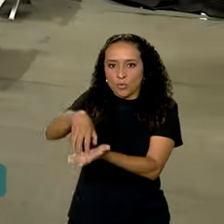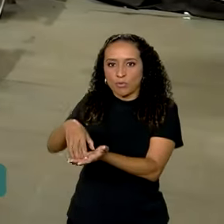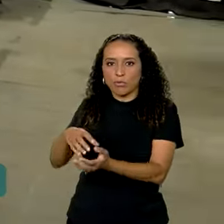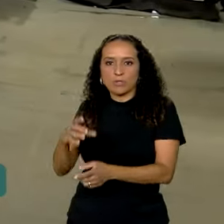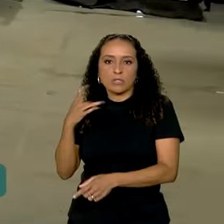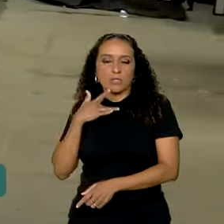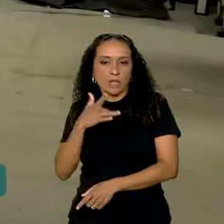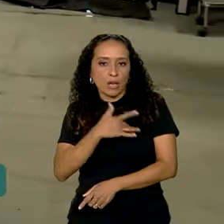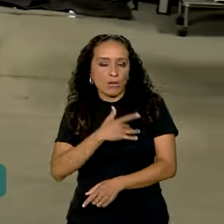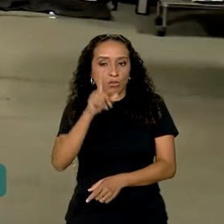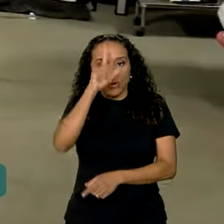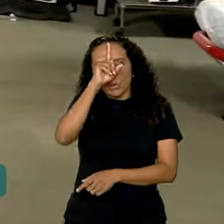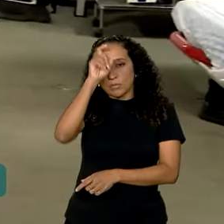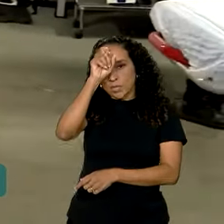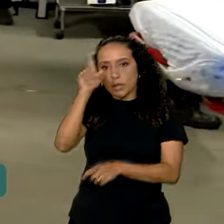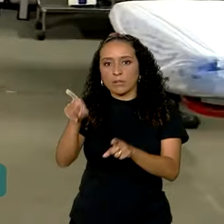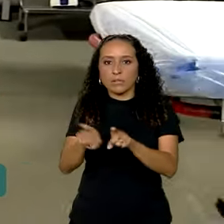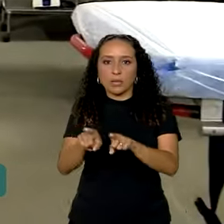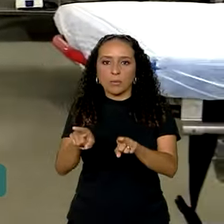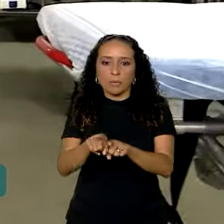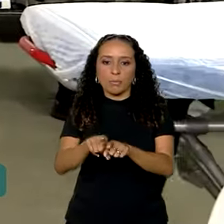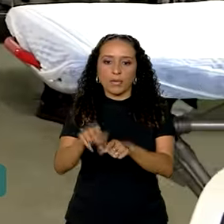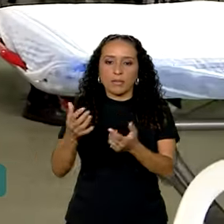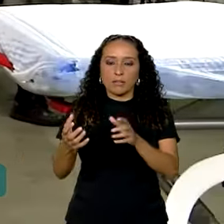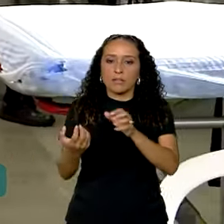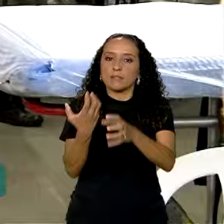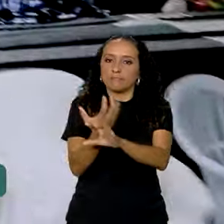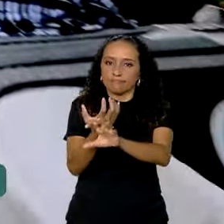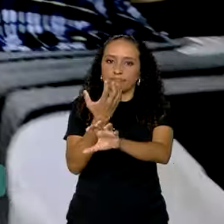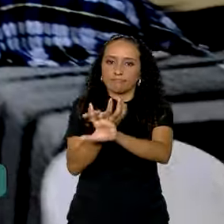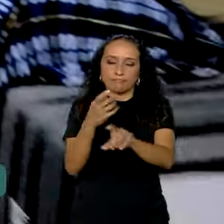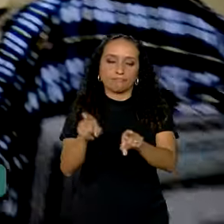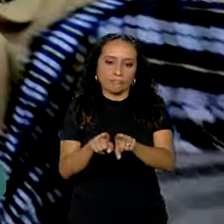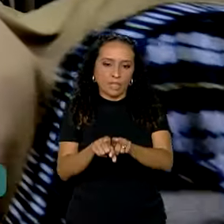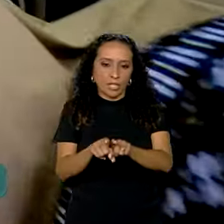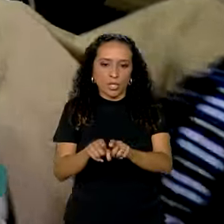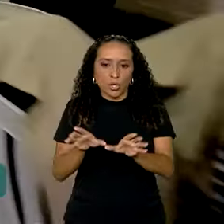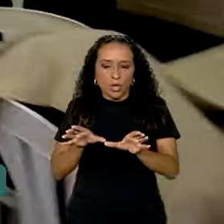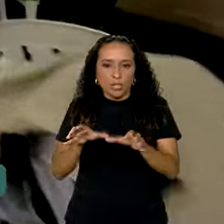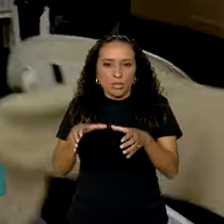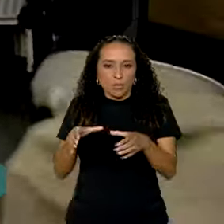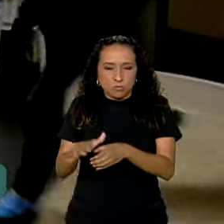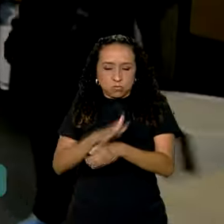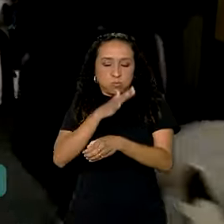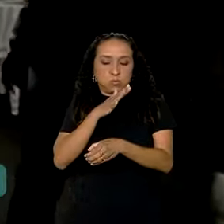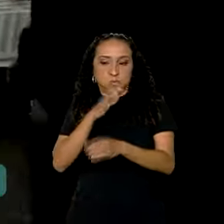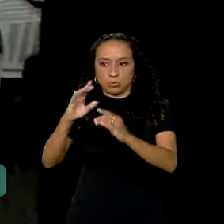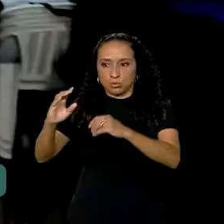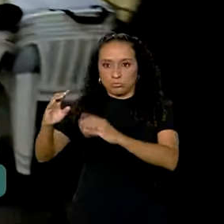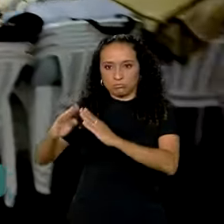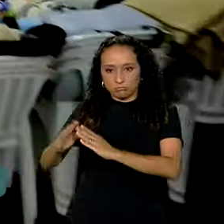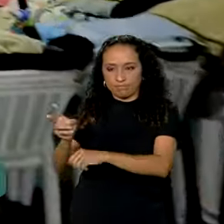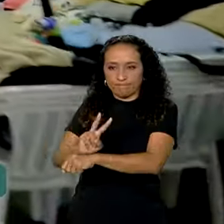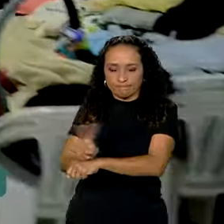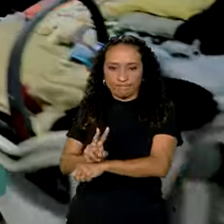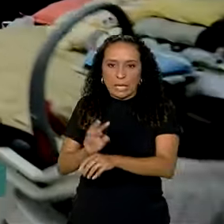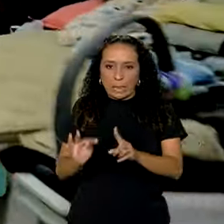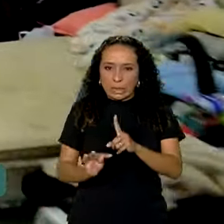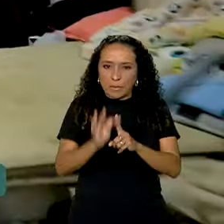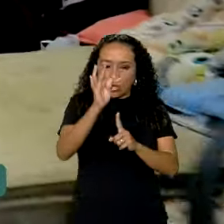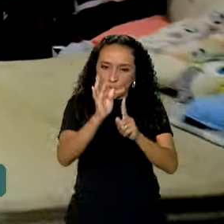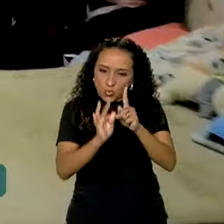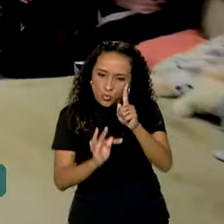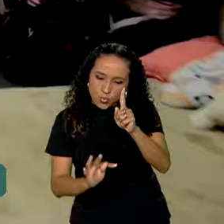de saúde, nos hospitais e por telemedicina. As aglomerações nos abrigos e a temperatura cada vez mais